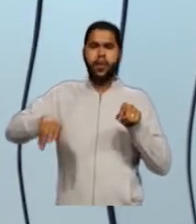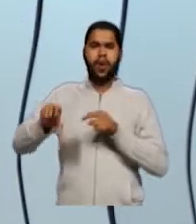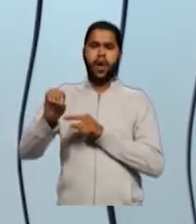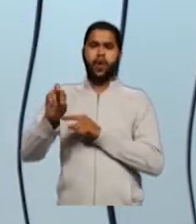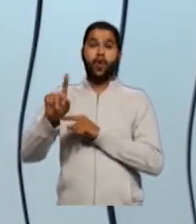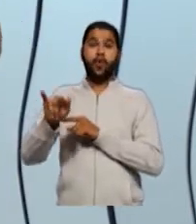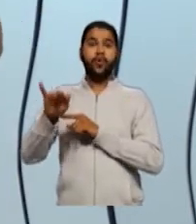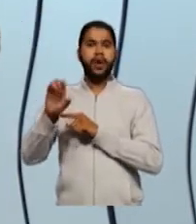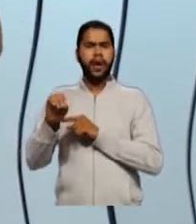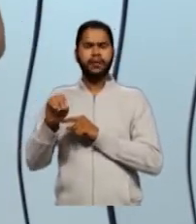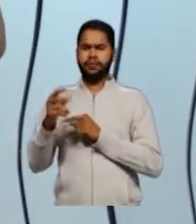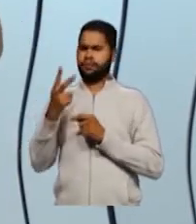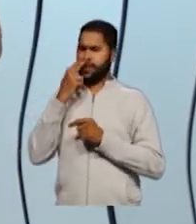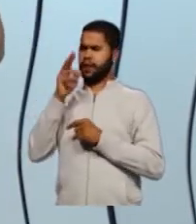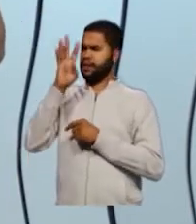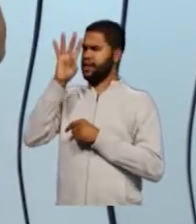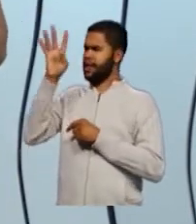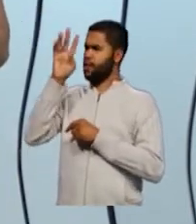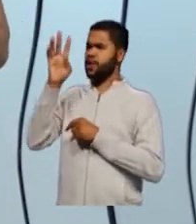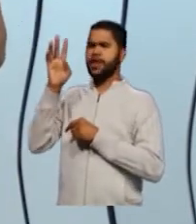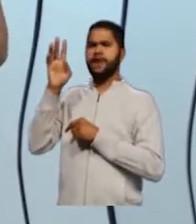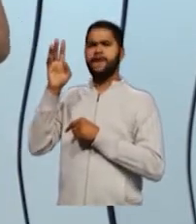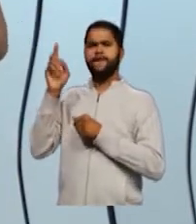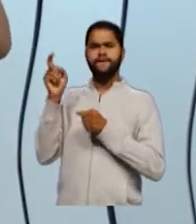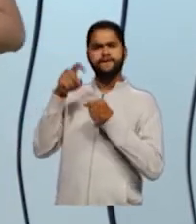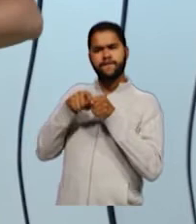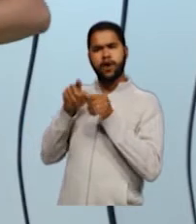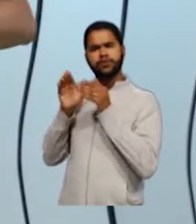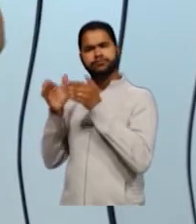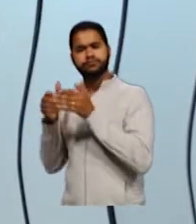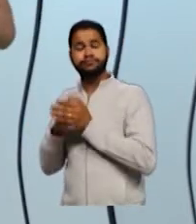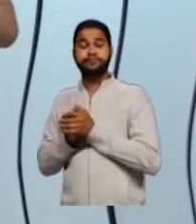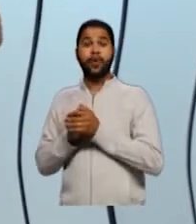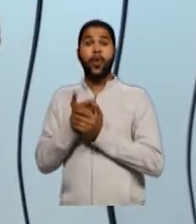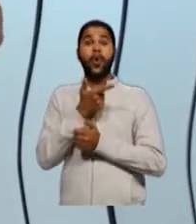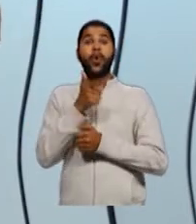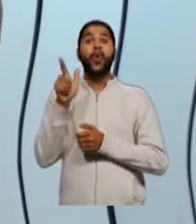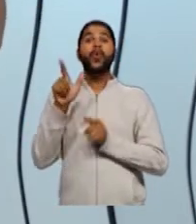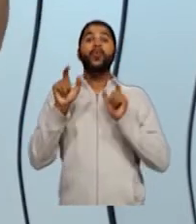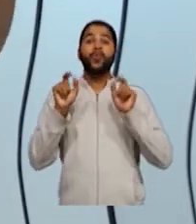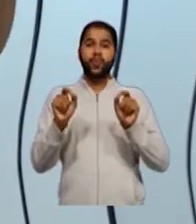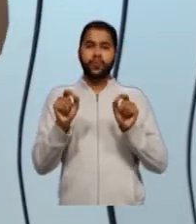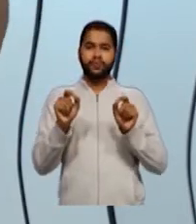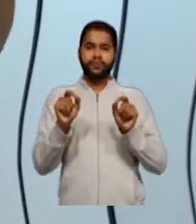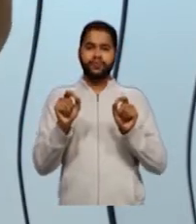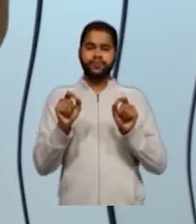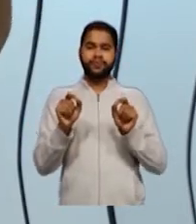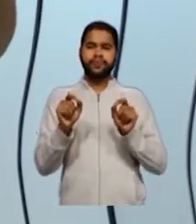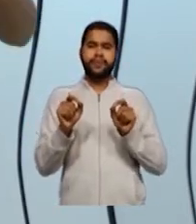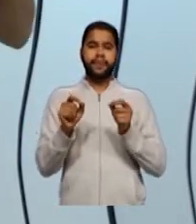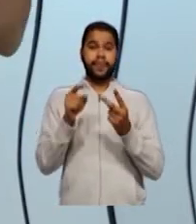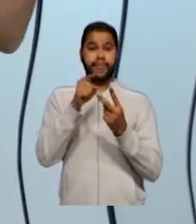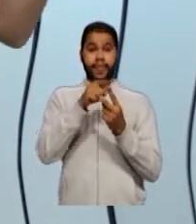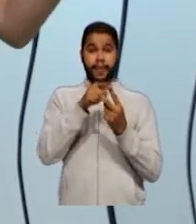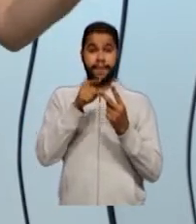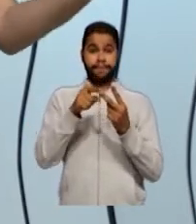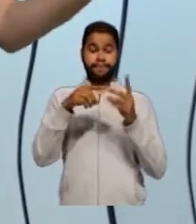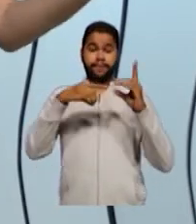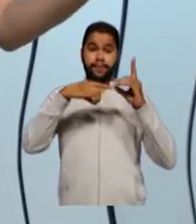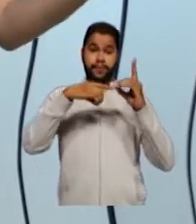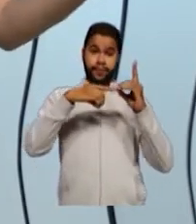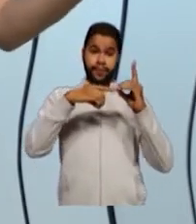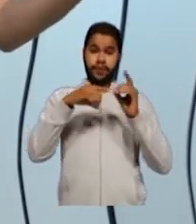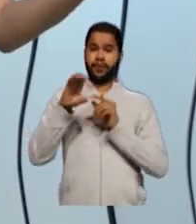fosse revista. Um outro fato muito importante é que essas duas moléculas, o